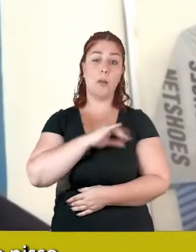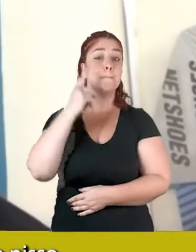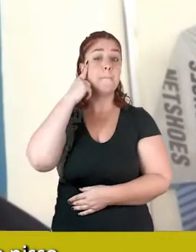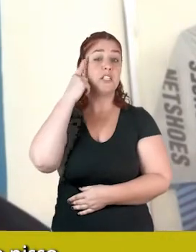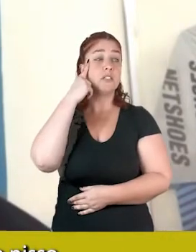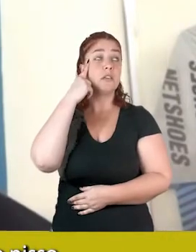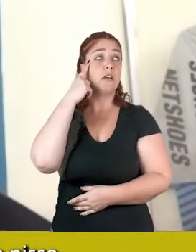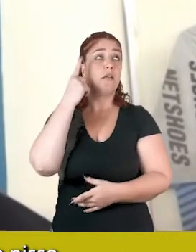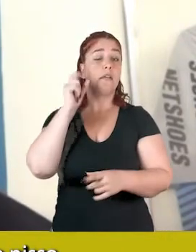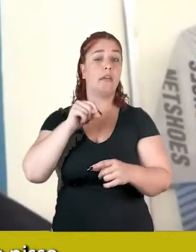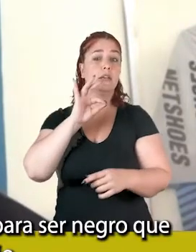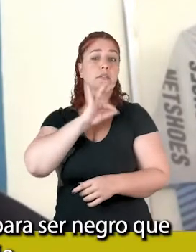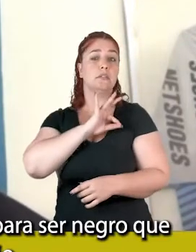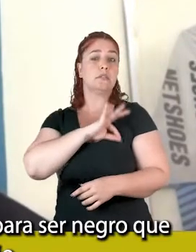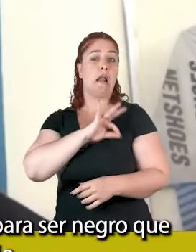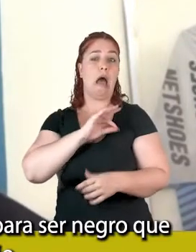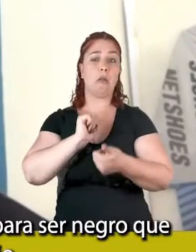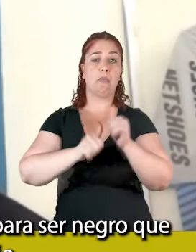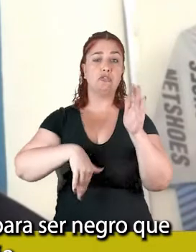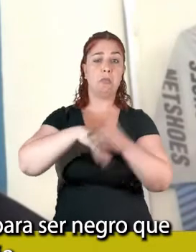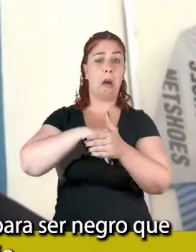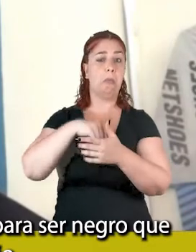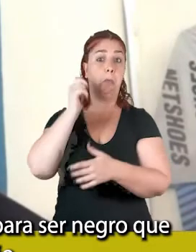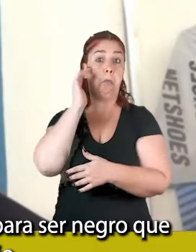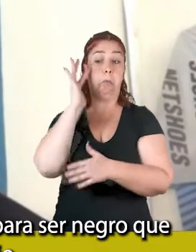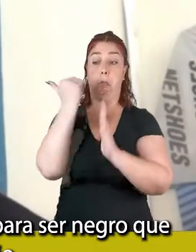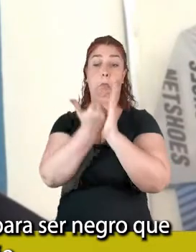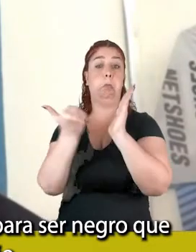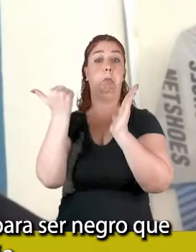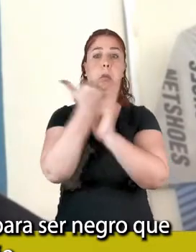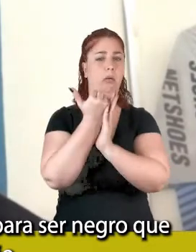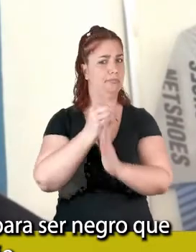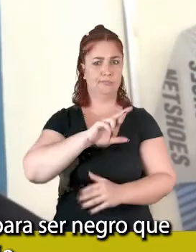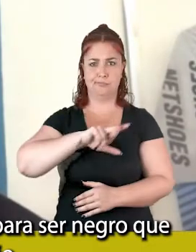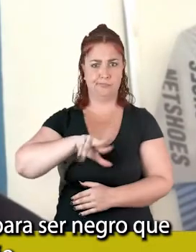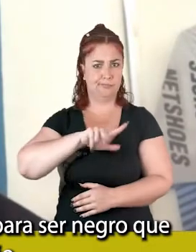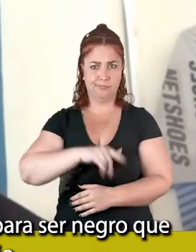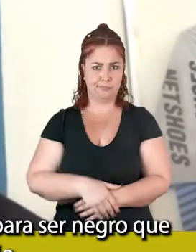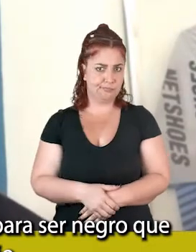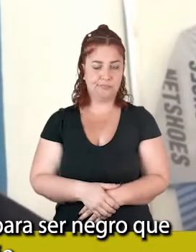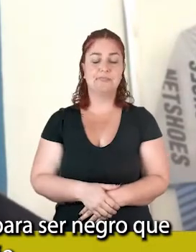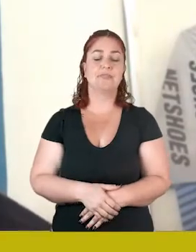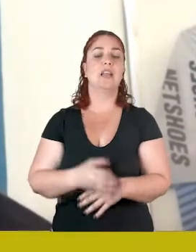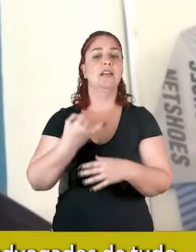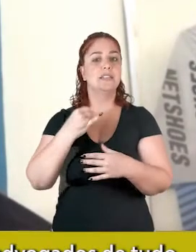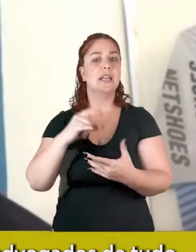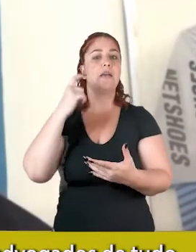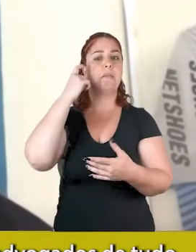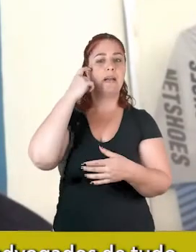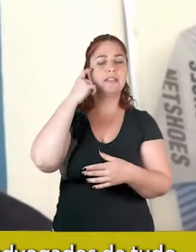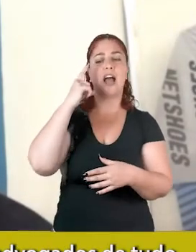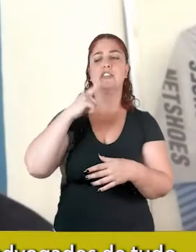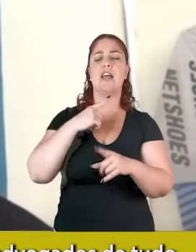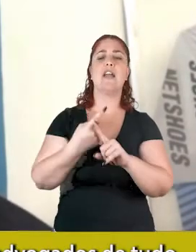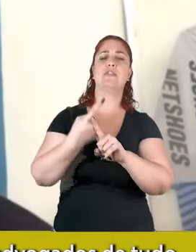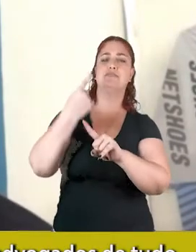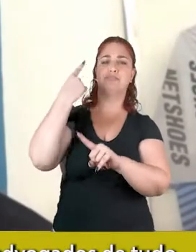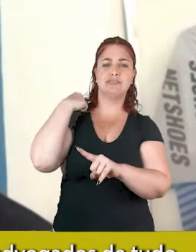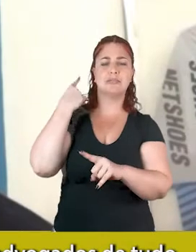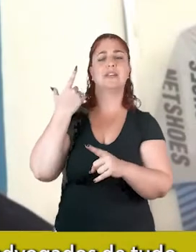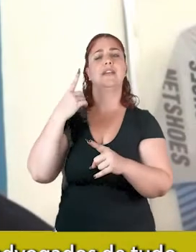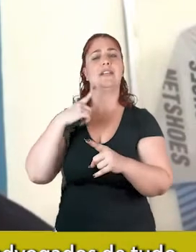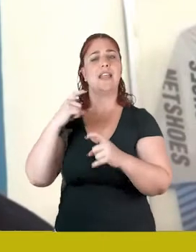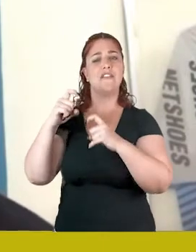sempre bato nisso, se no pior momento do Brasil que era para ser negro, que era a época da escravidão, tivemos médicos, veneiros, advogados,